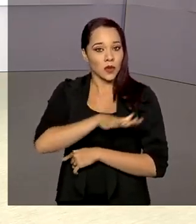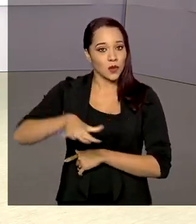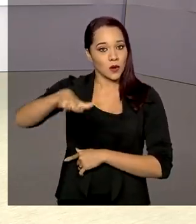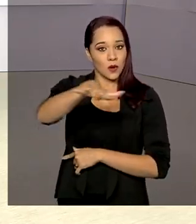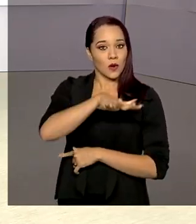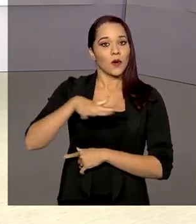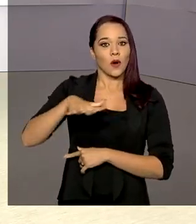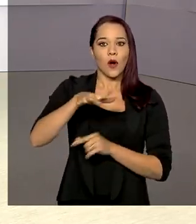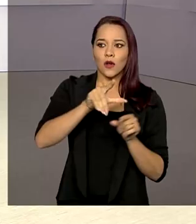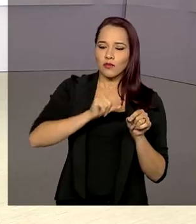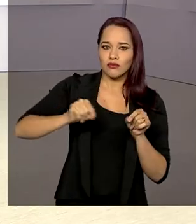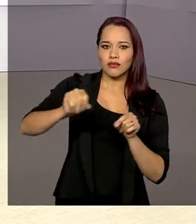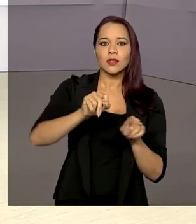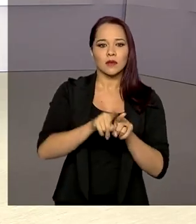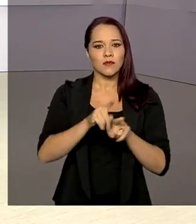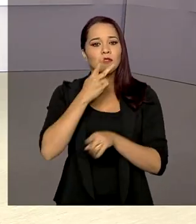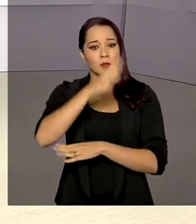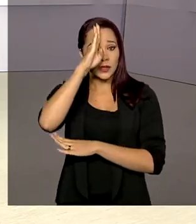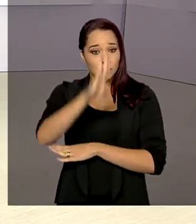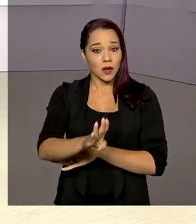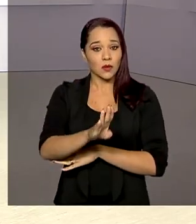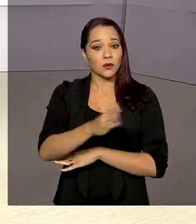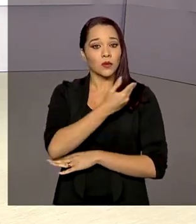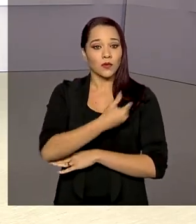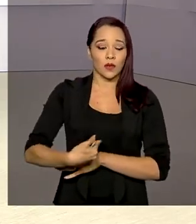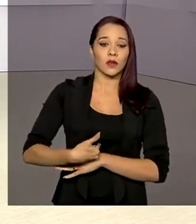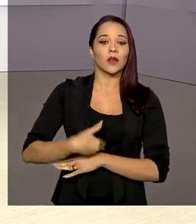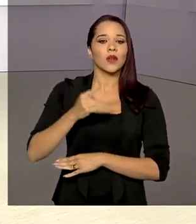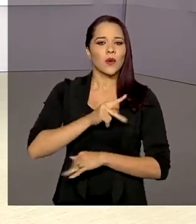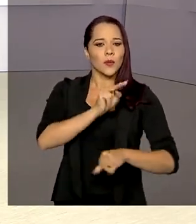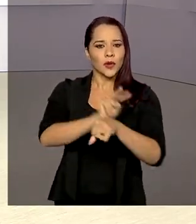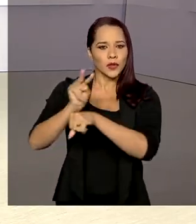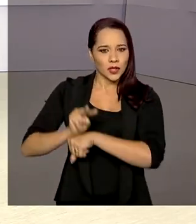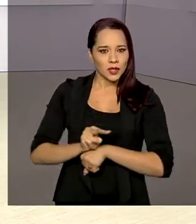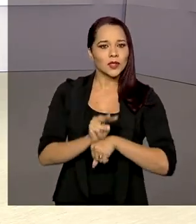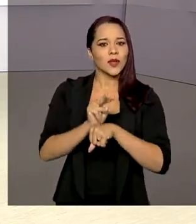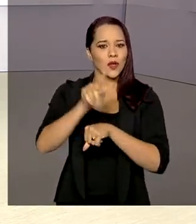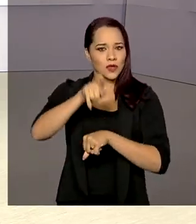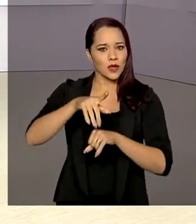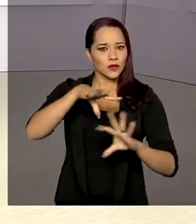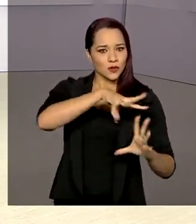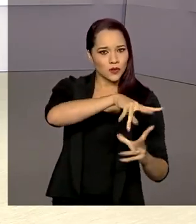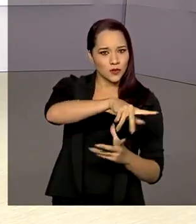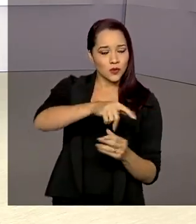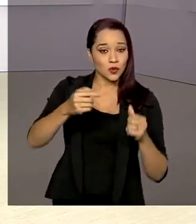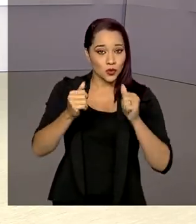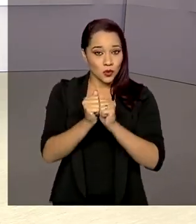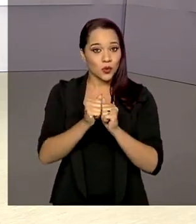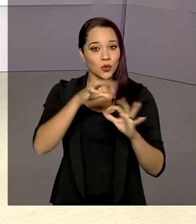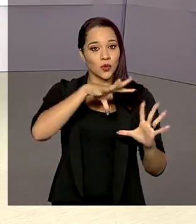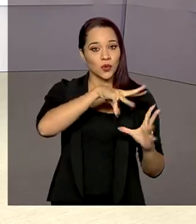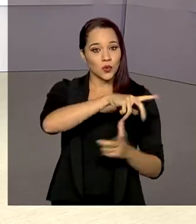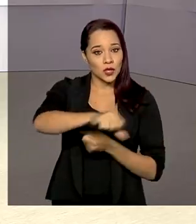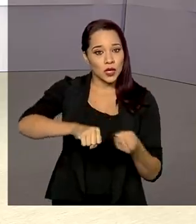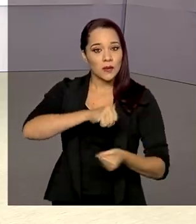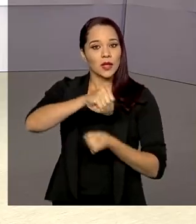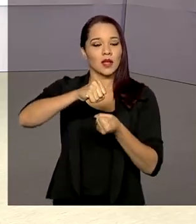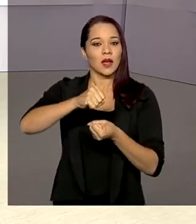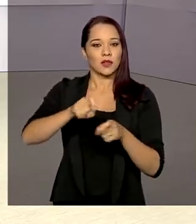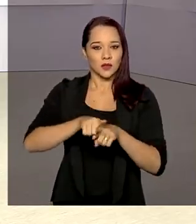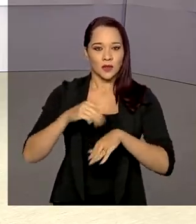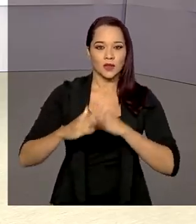nacional, e reforçou a prioridade do governo com a proteção desses recursos, combinando sustentabilidade com